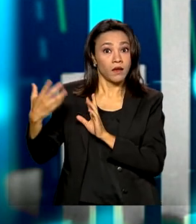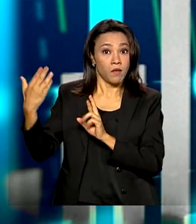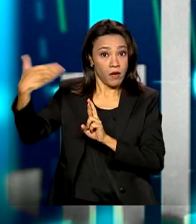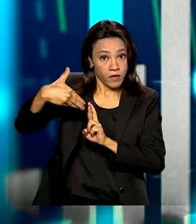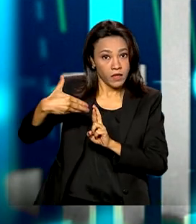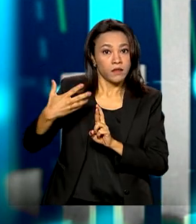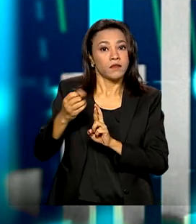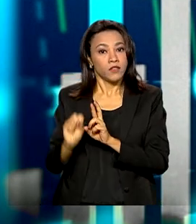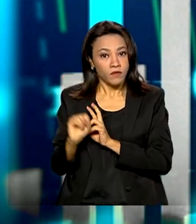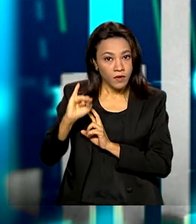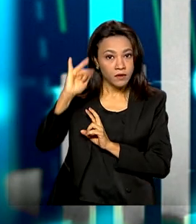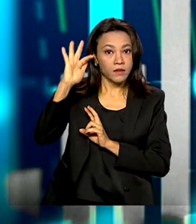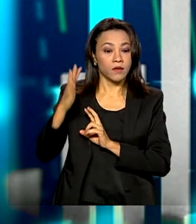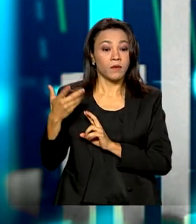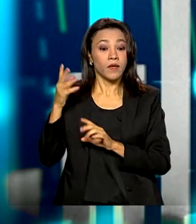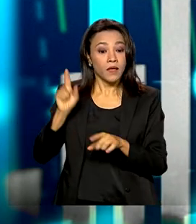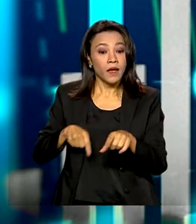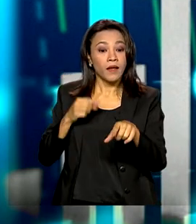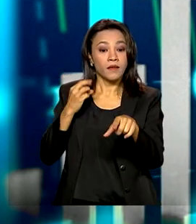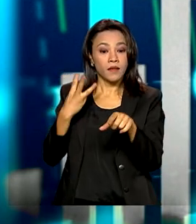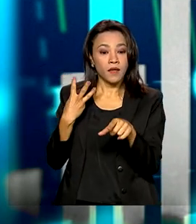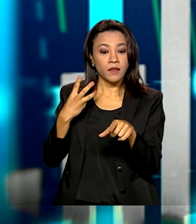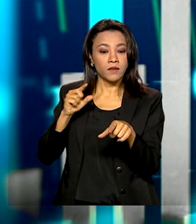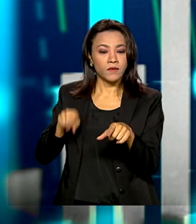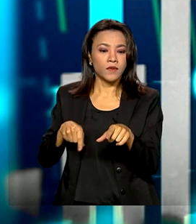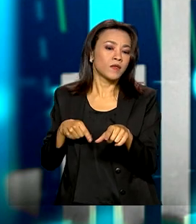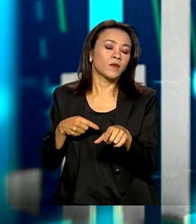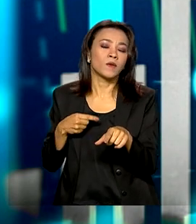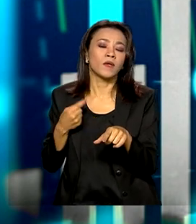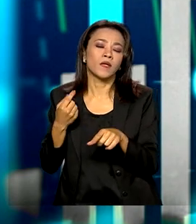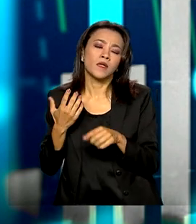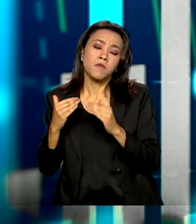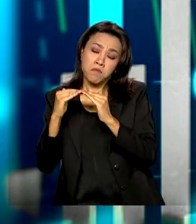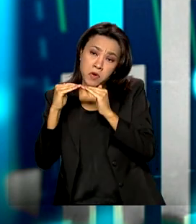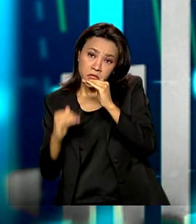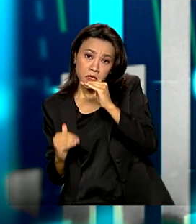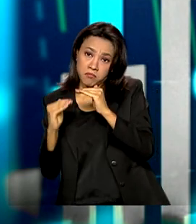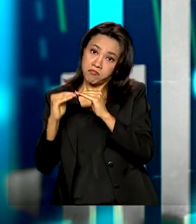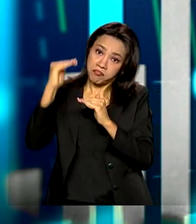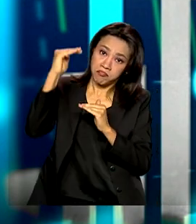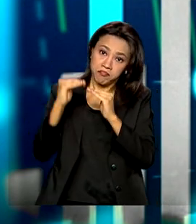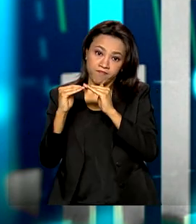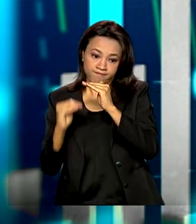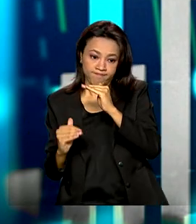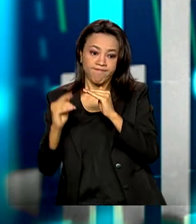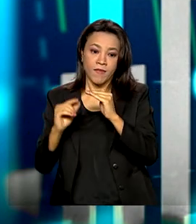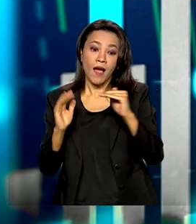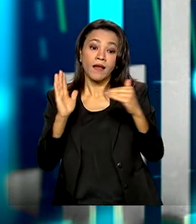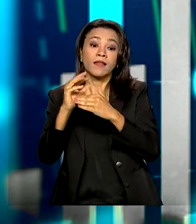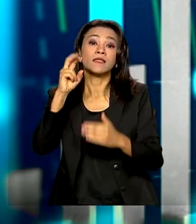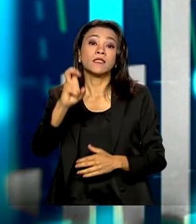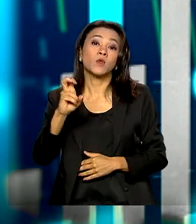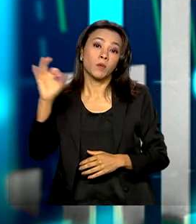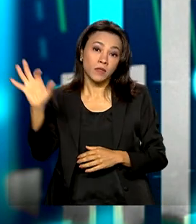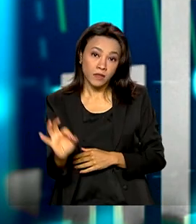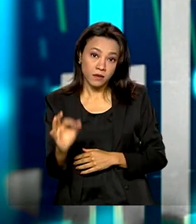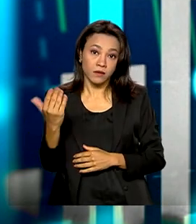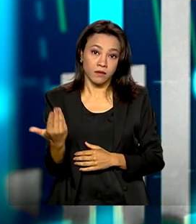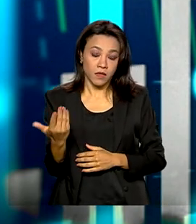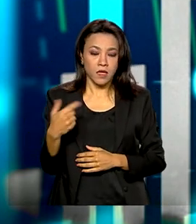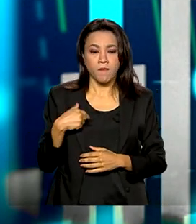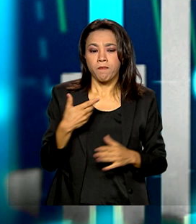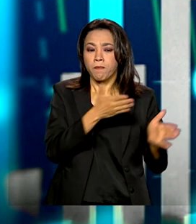meta do Banco Central, que é de 3,5, com a tolerância de 1,5 para cima ou para baixo, chegando, portanto, a 5%. Não houve